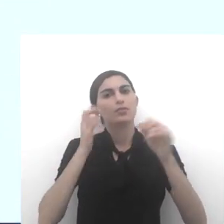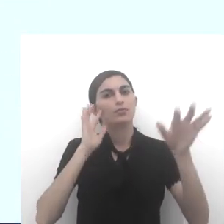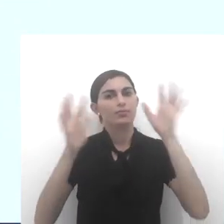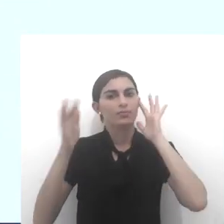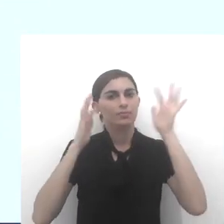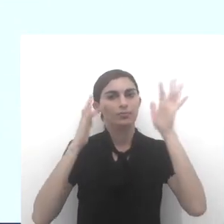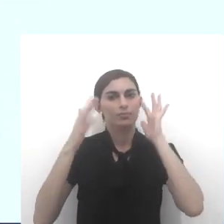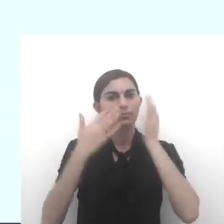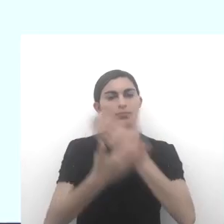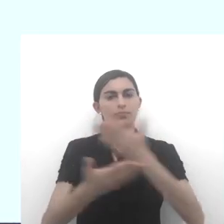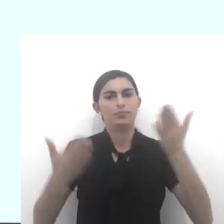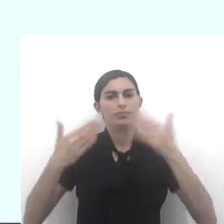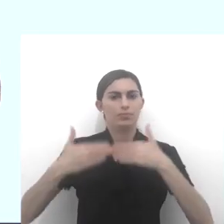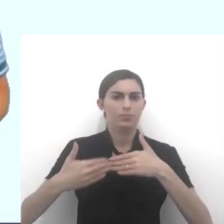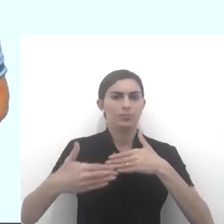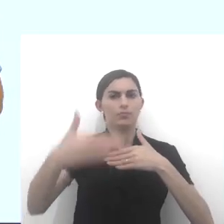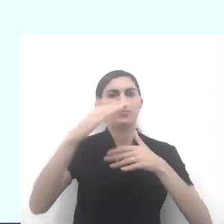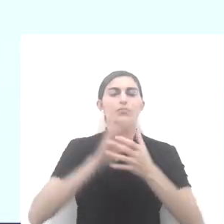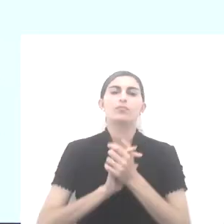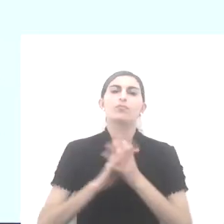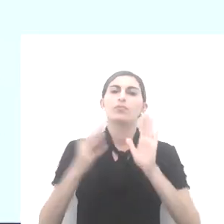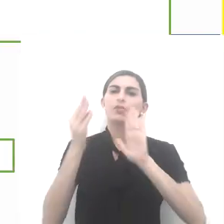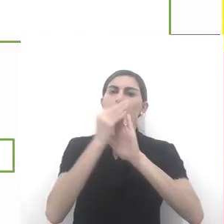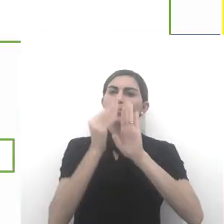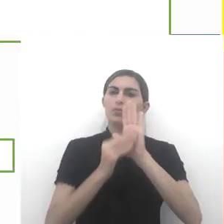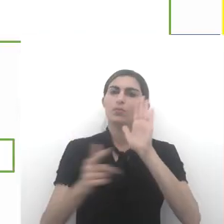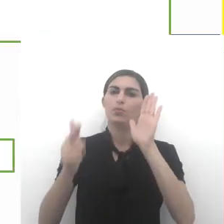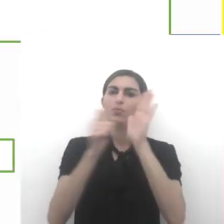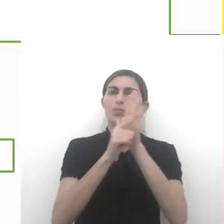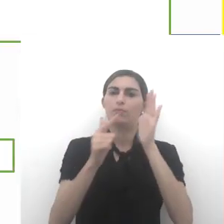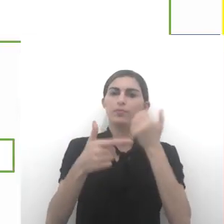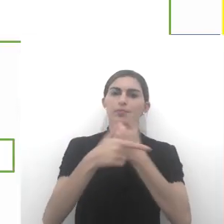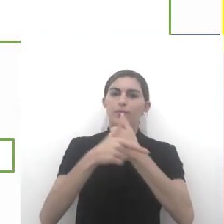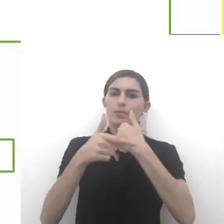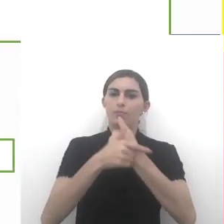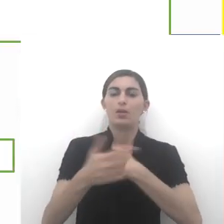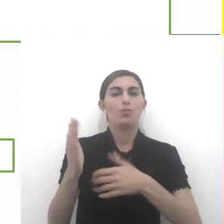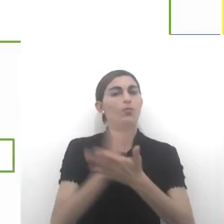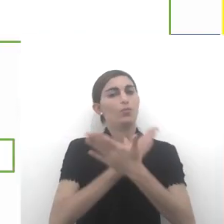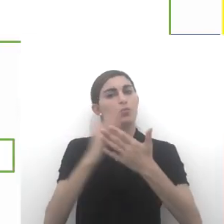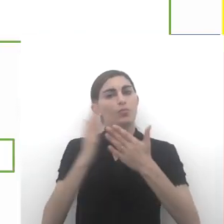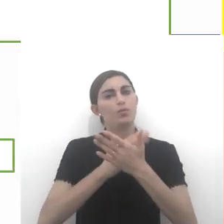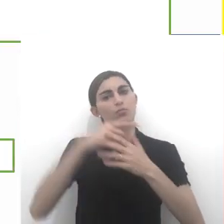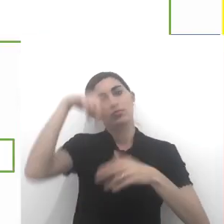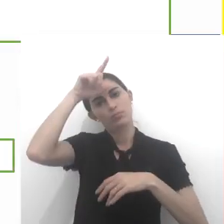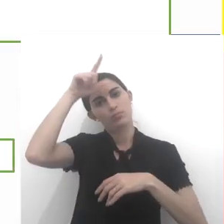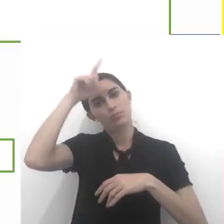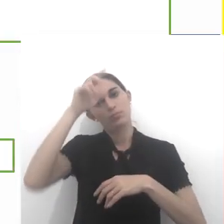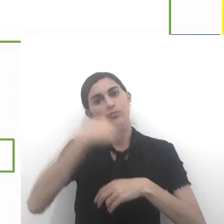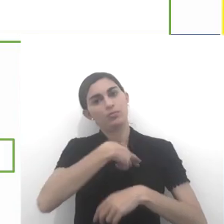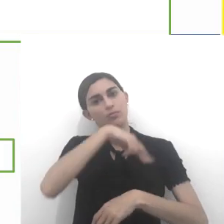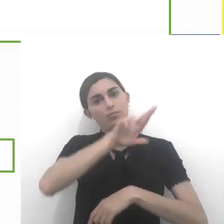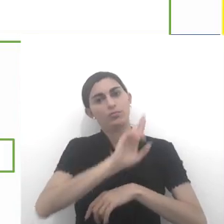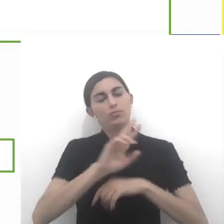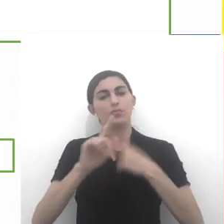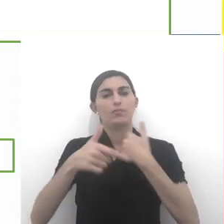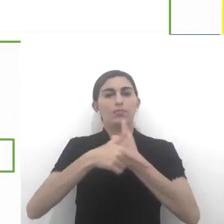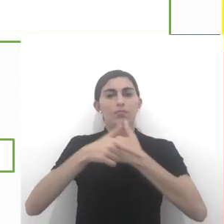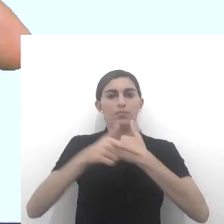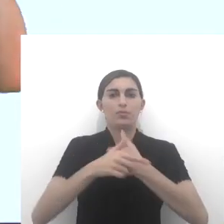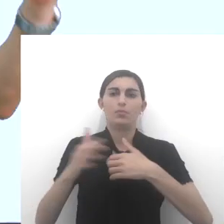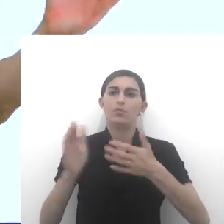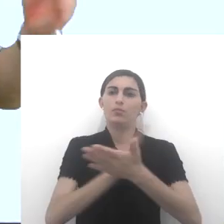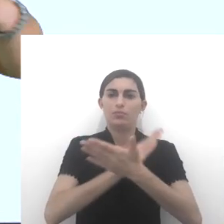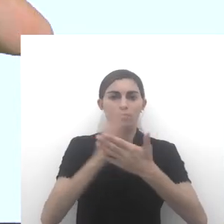reflexão. Vamos adiante. Aqui eu coloquei o papel de alguns líderes religiosos. Vamos destacar o